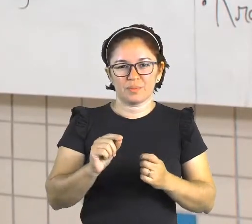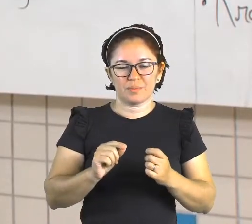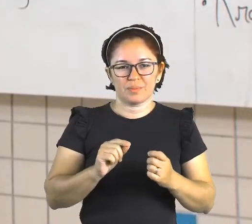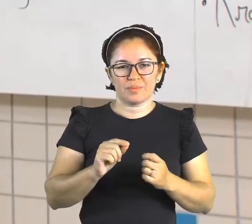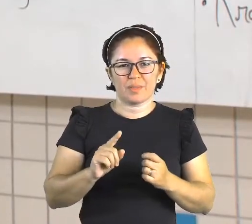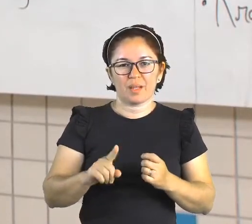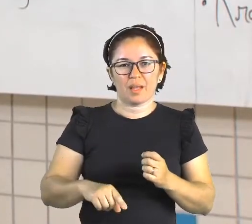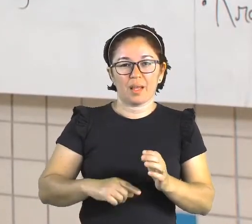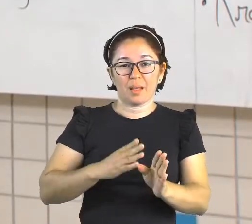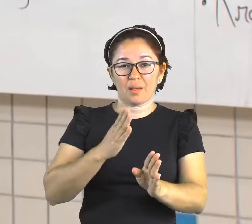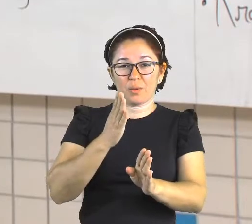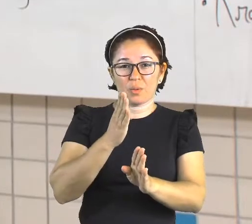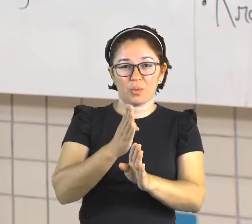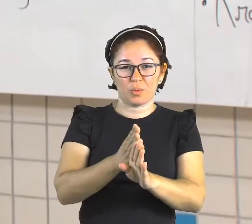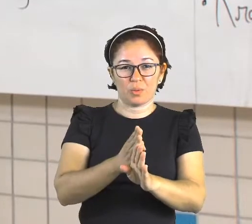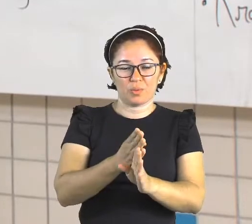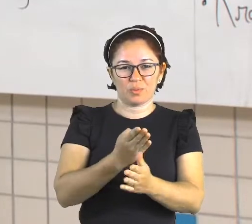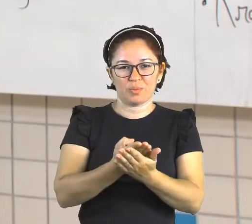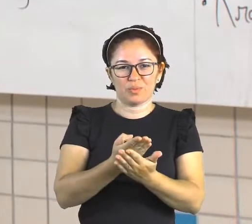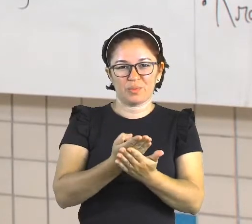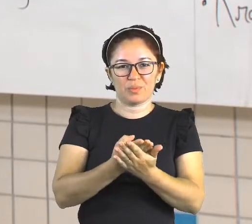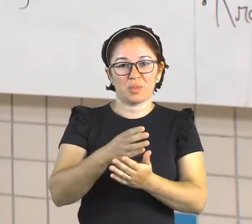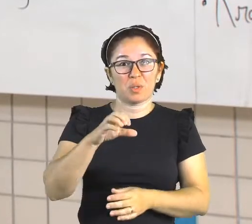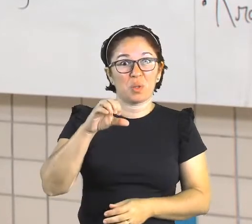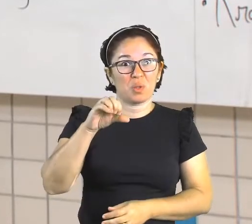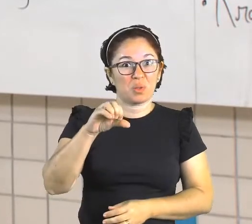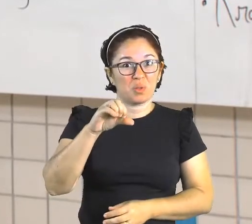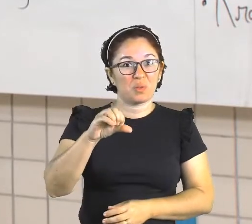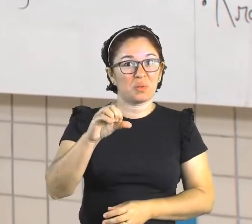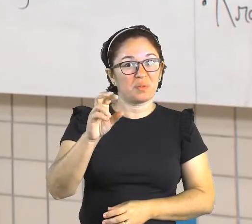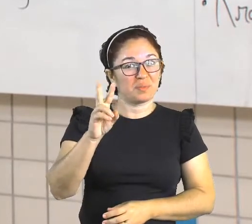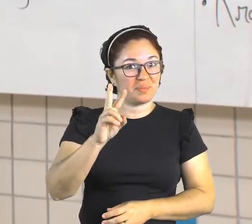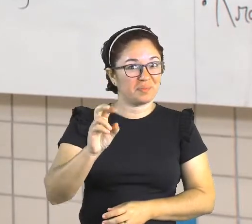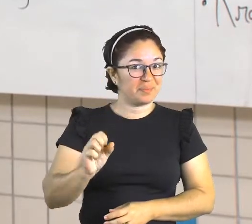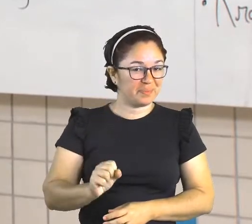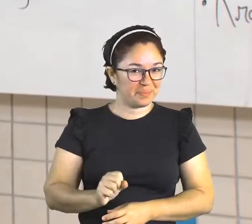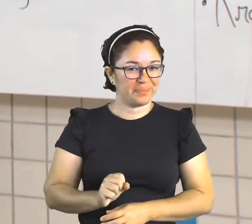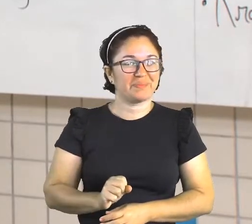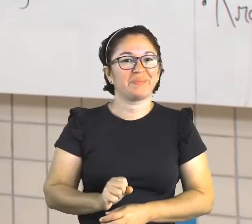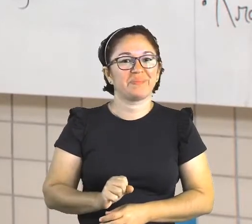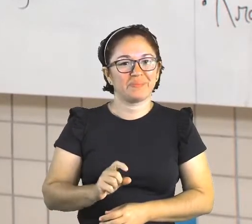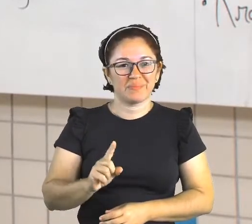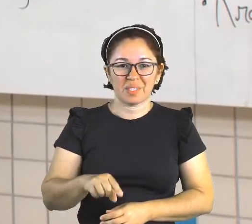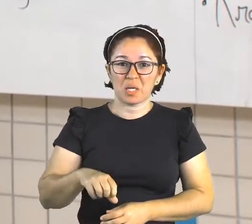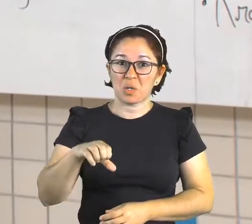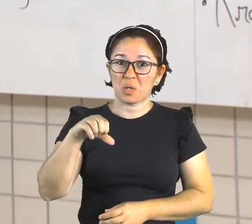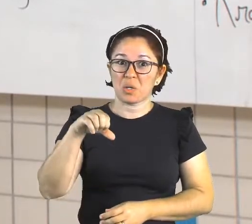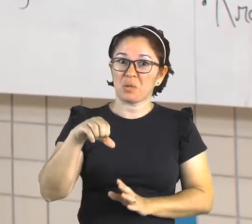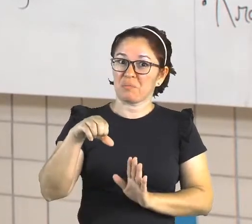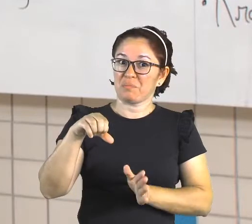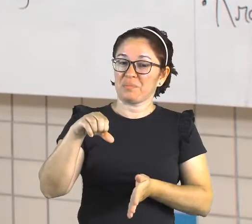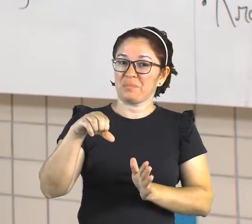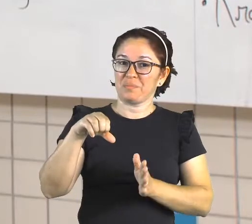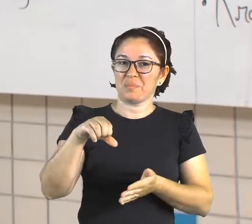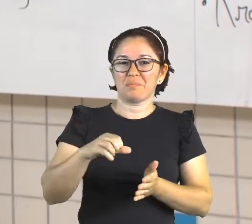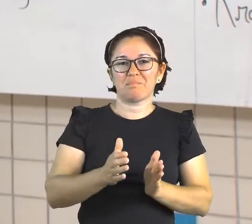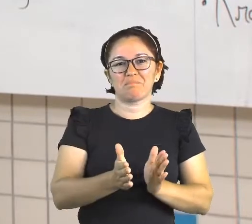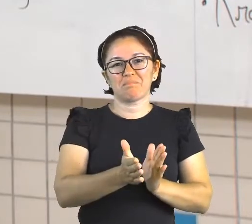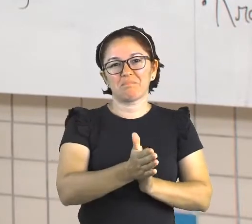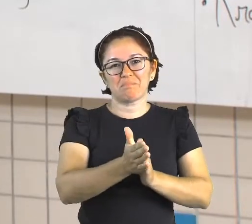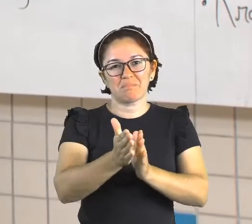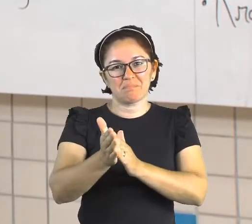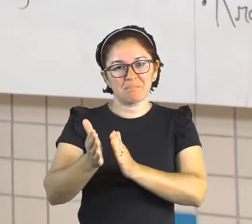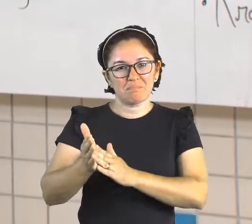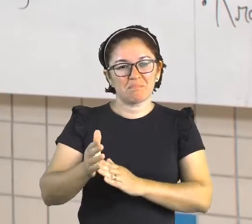9. Olha nós aqui de novo, número 9. Aula 9, pessoal. Meus parabéns